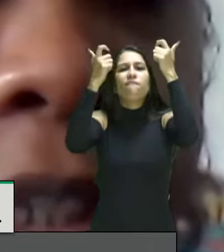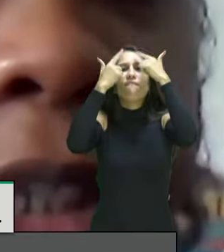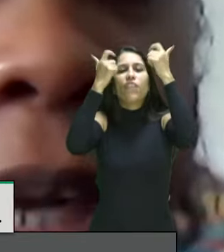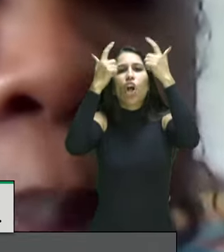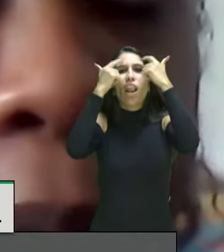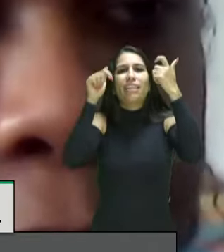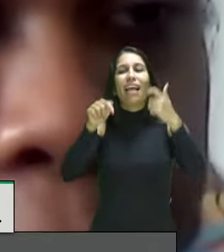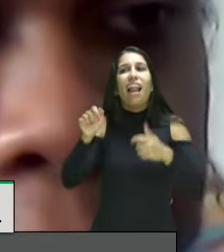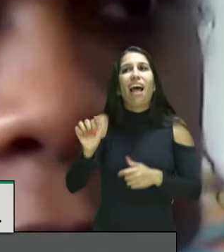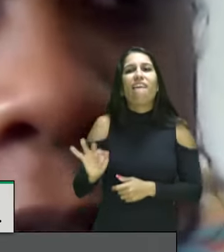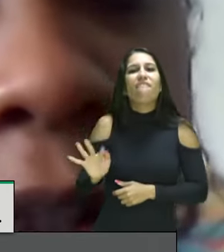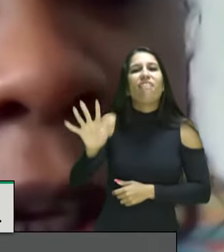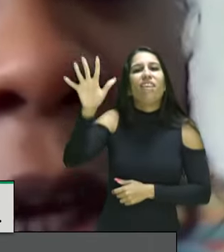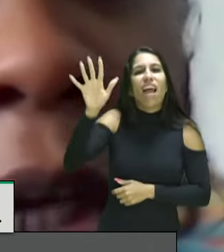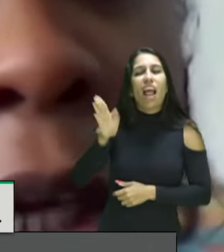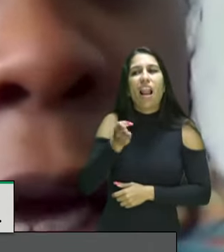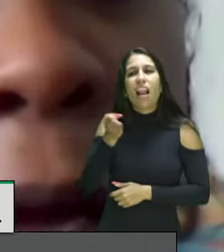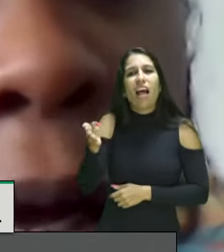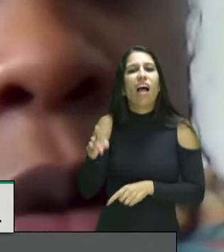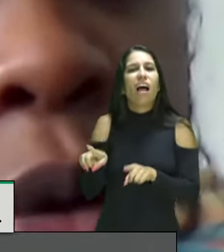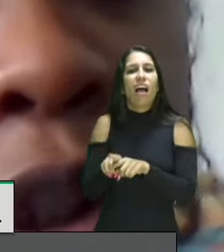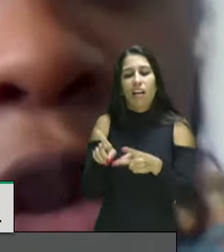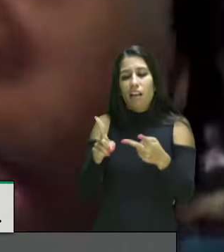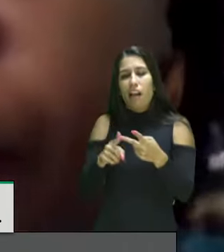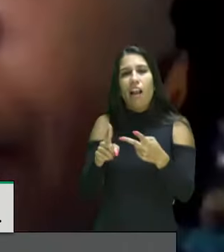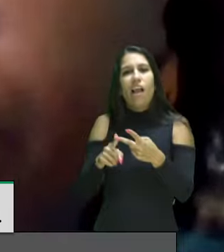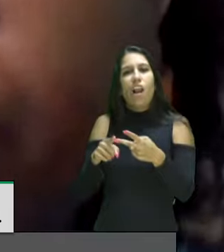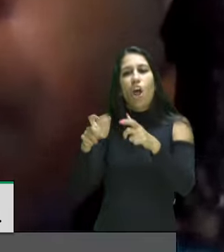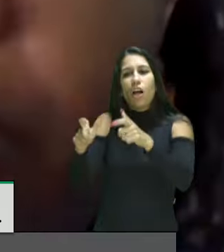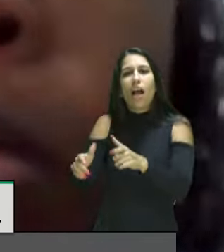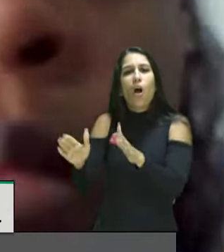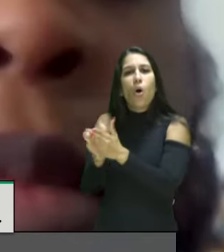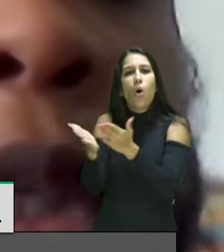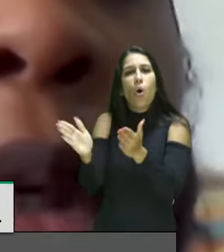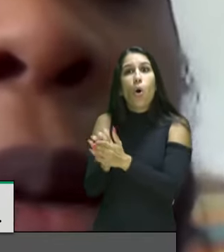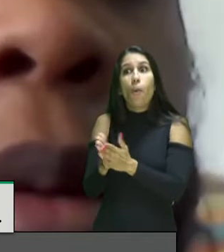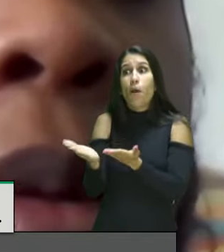favelas nas periferias que é dos jovens